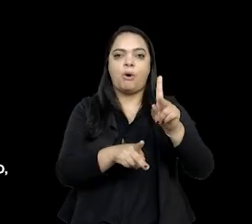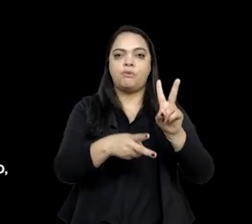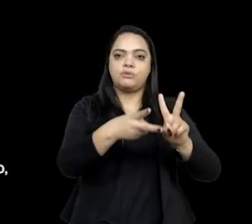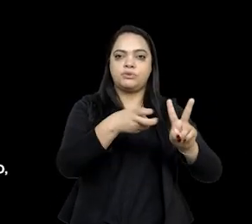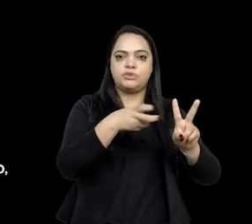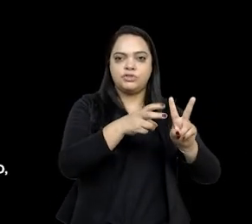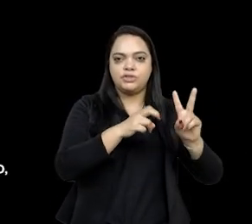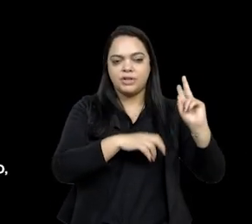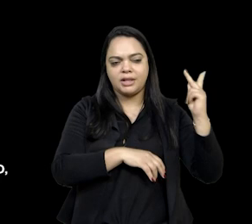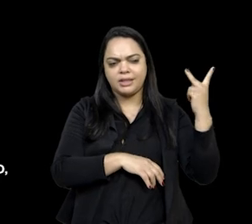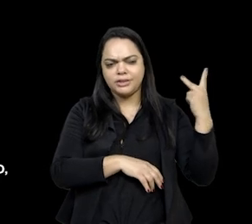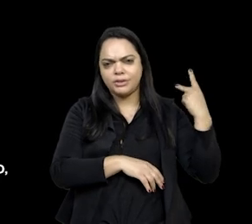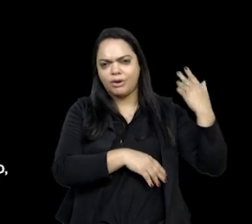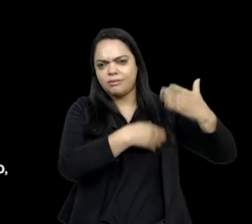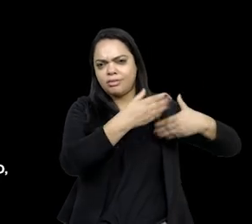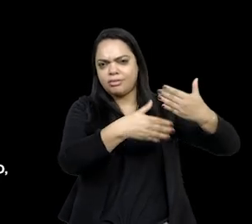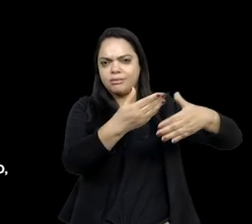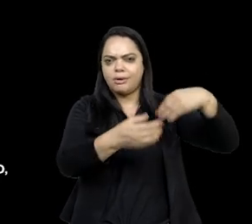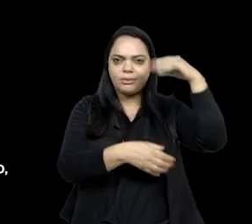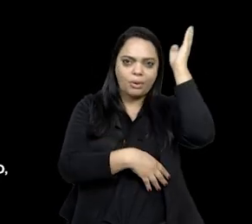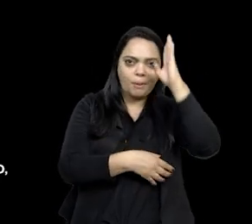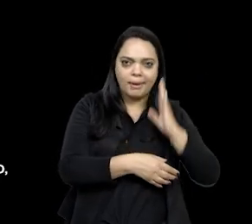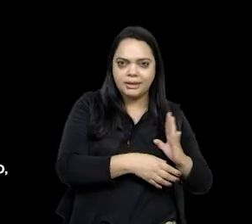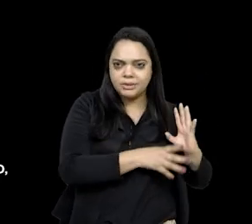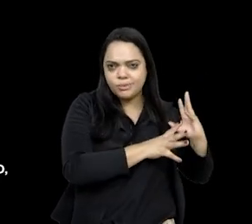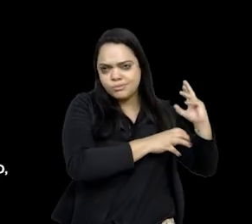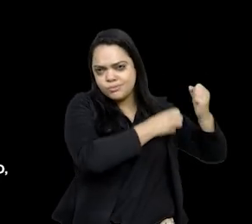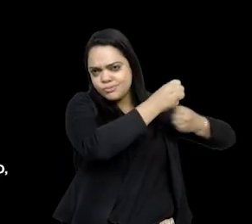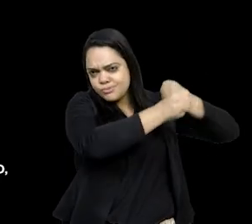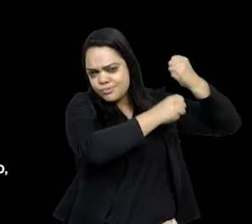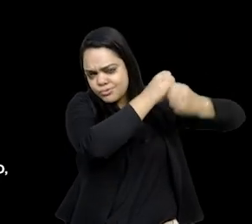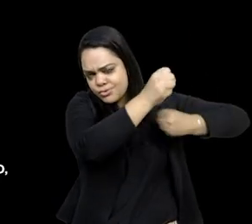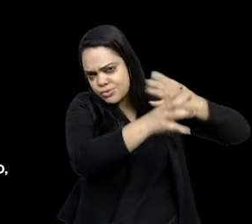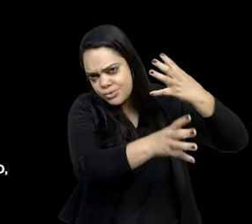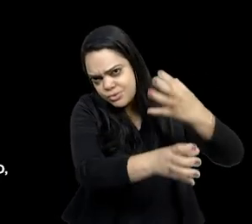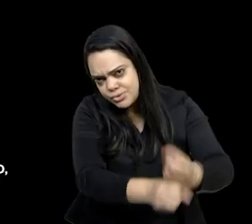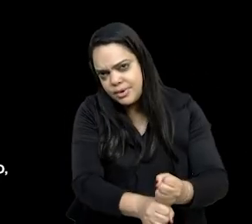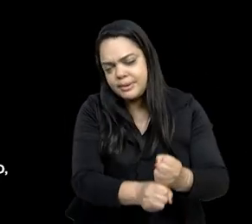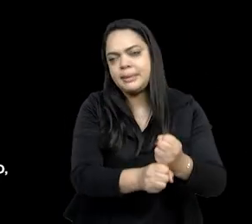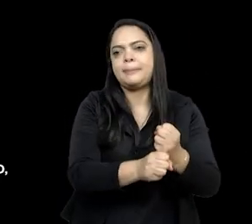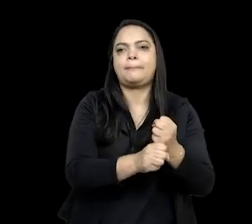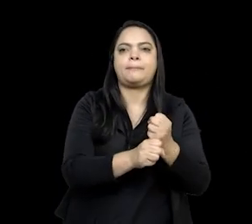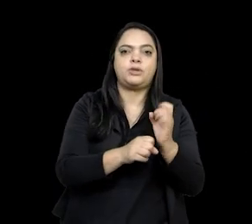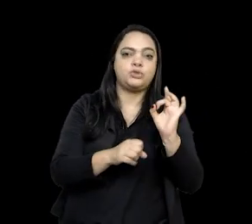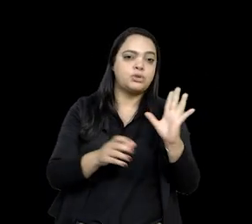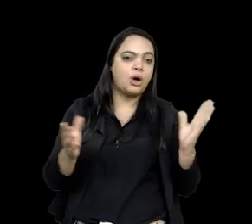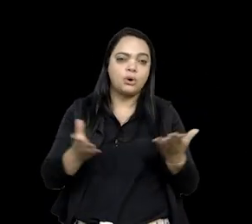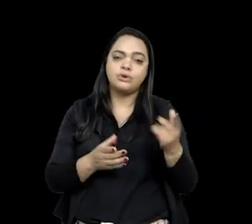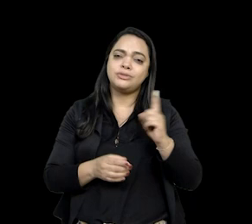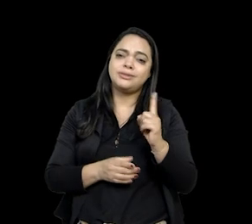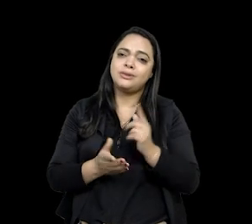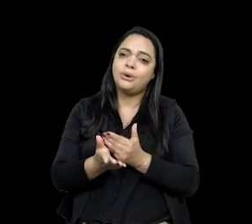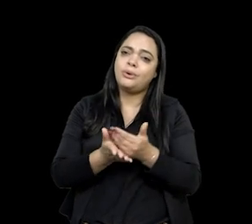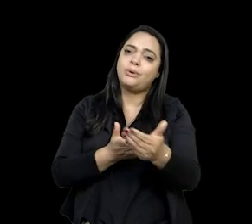história do Brasil, né. Então, não apenas hoje, mas em toda essa história. E isso se faz a partir, por exemplo, de revisitar as fontes